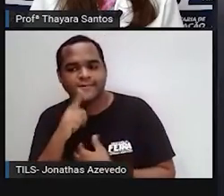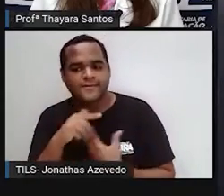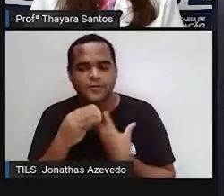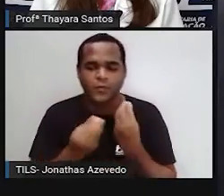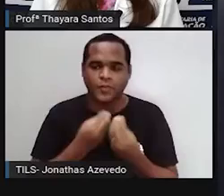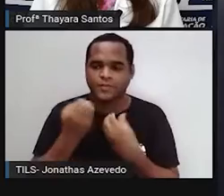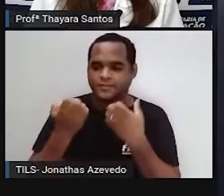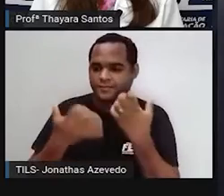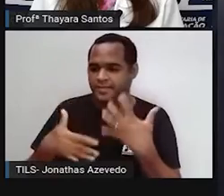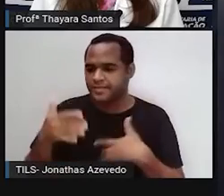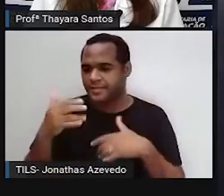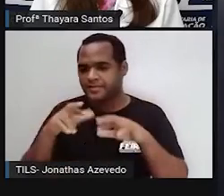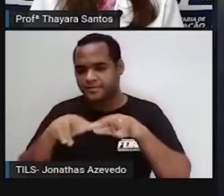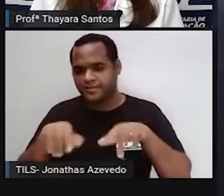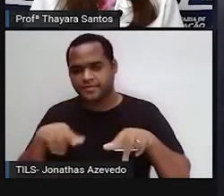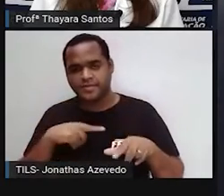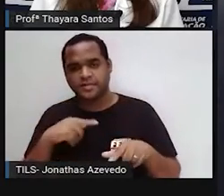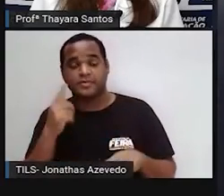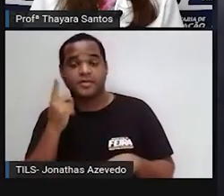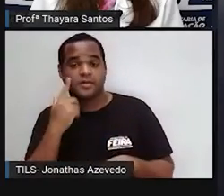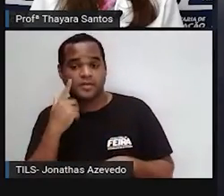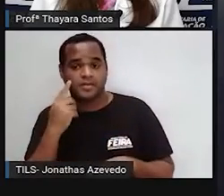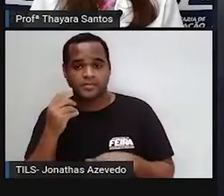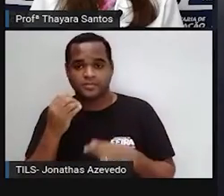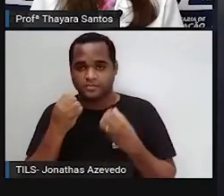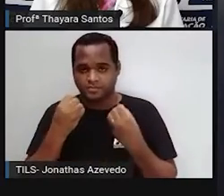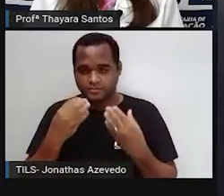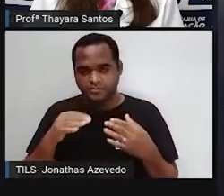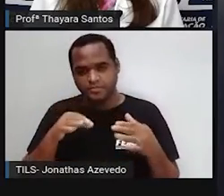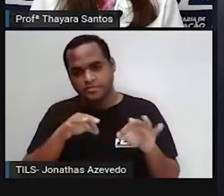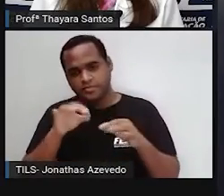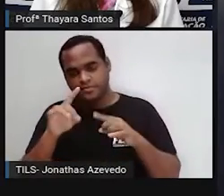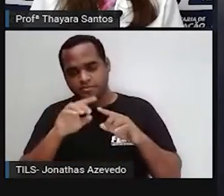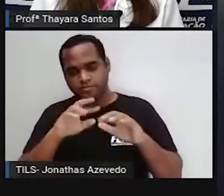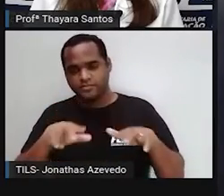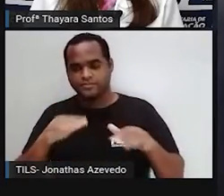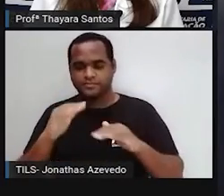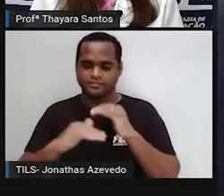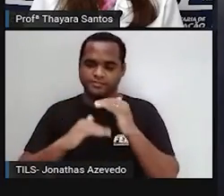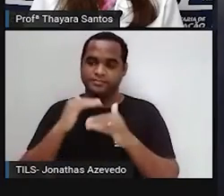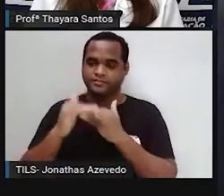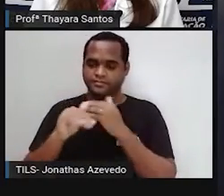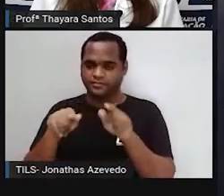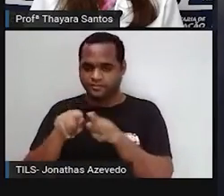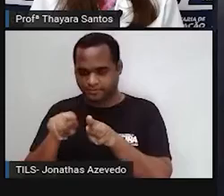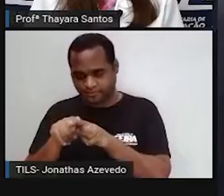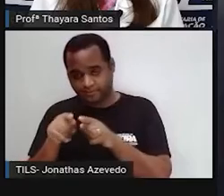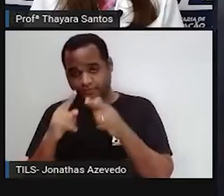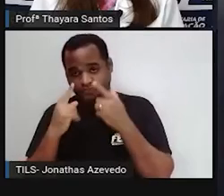situações. Então, isso também já vem sendo desenvolvido. A gente também vê aí uma